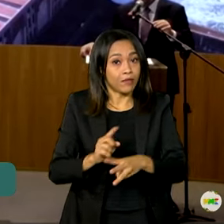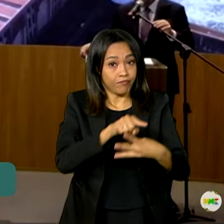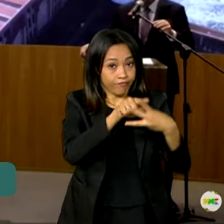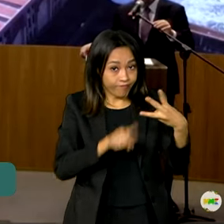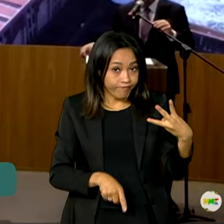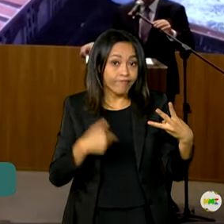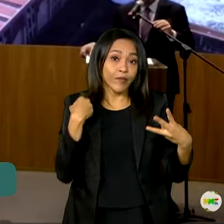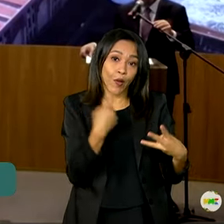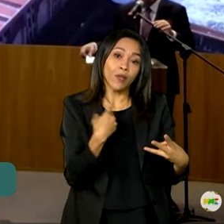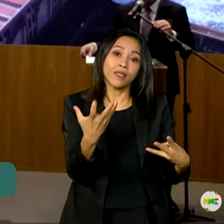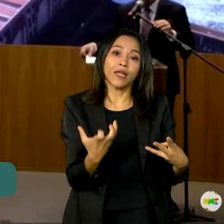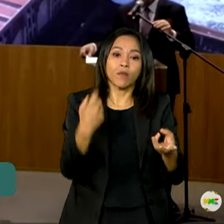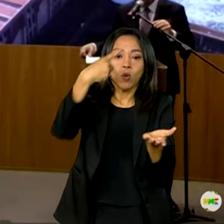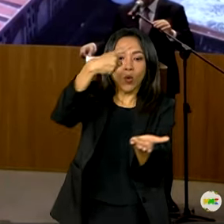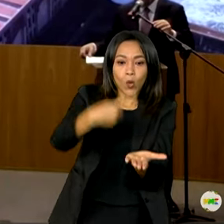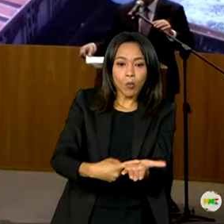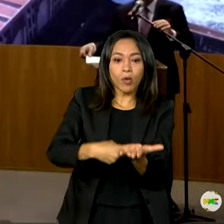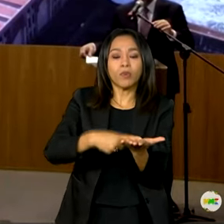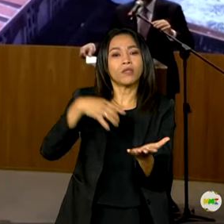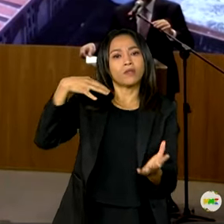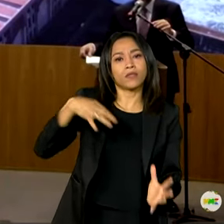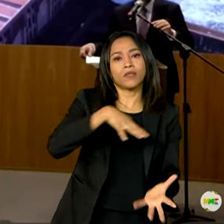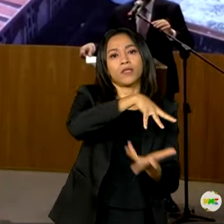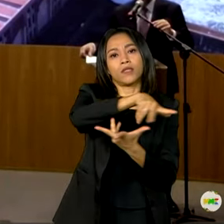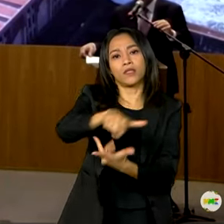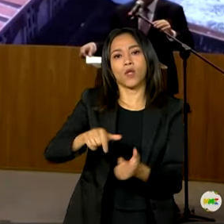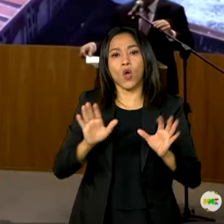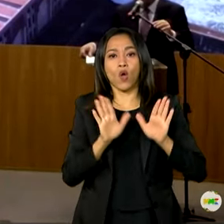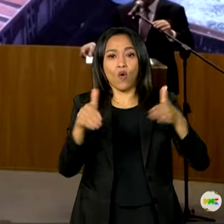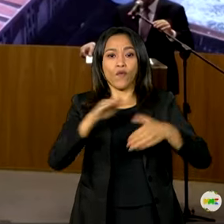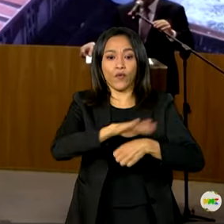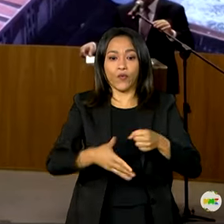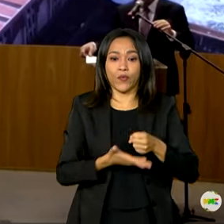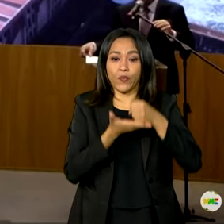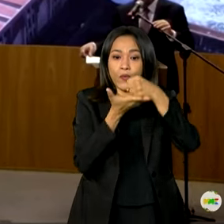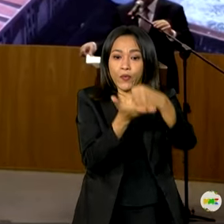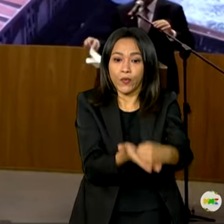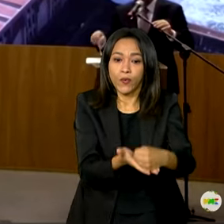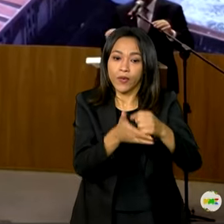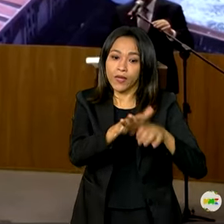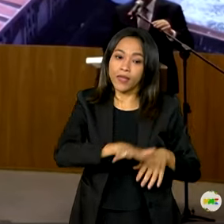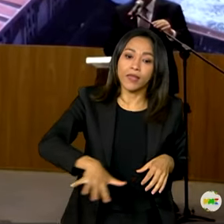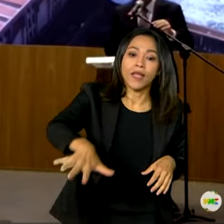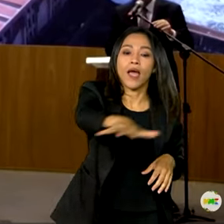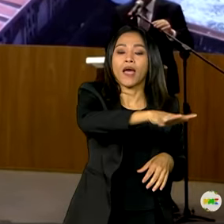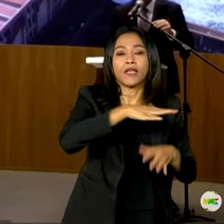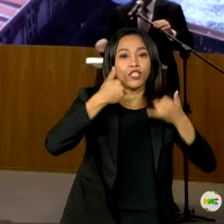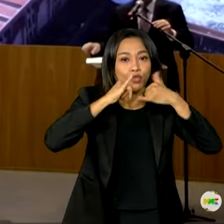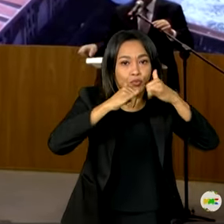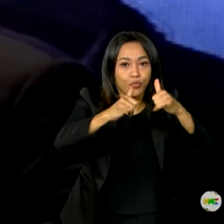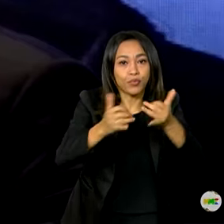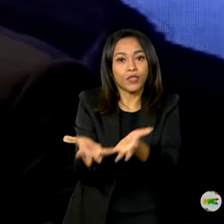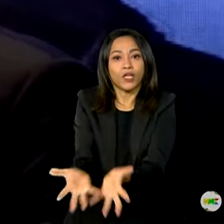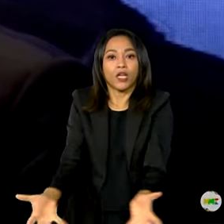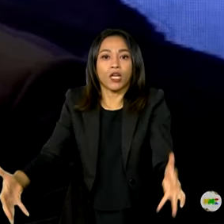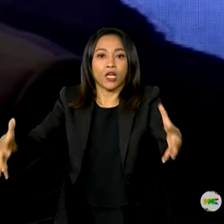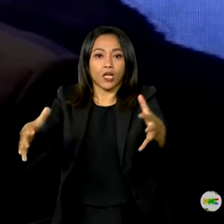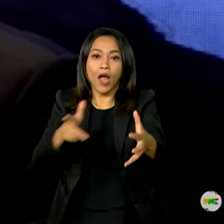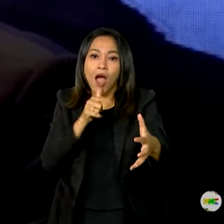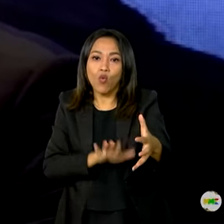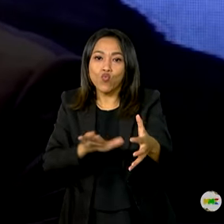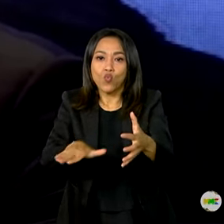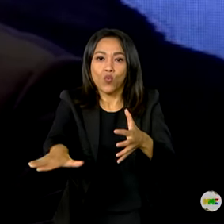o que queremos com o Pacto Nacional para o Desenvolvimento Sustentável de Aquicultura e Energia em Reservatórios. É